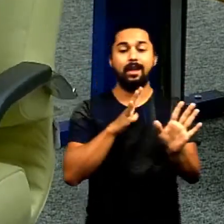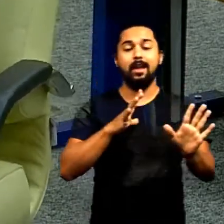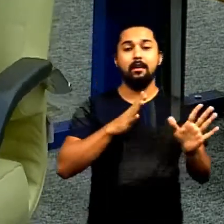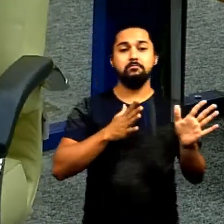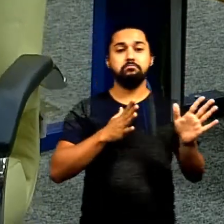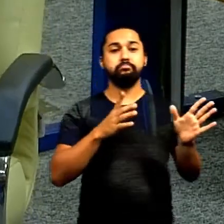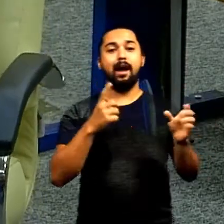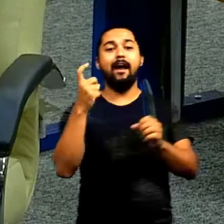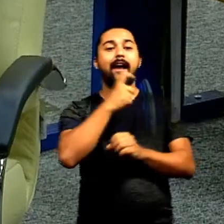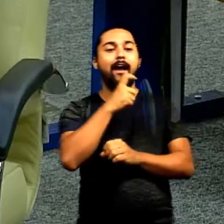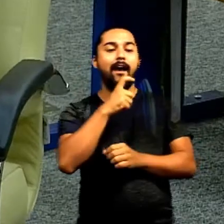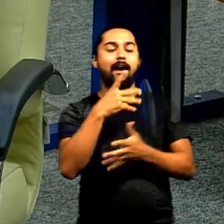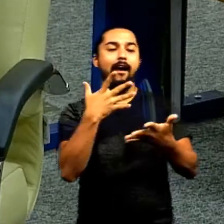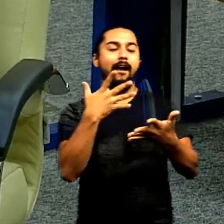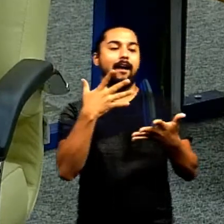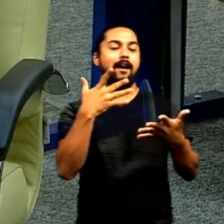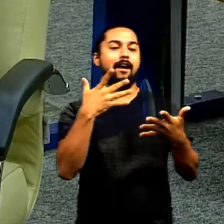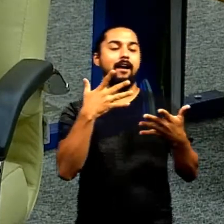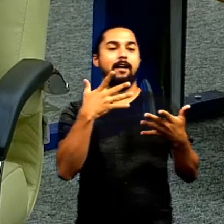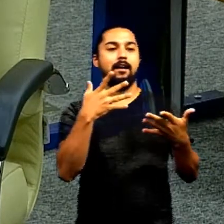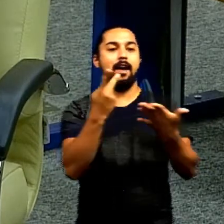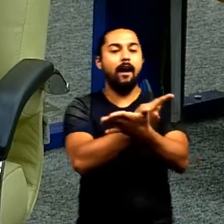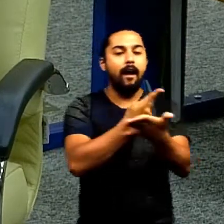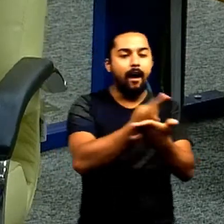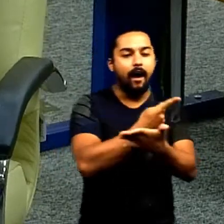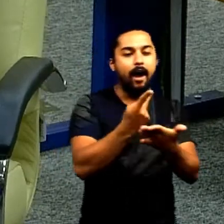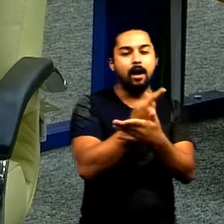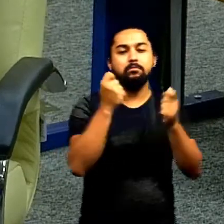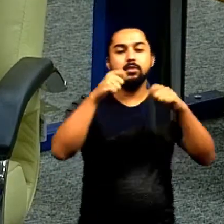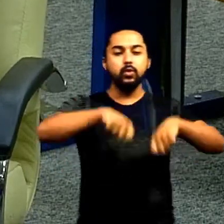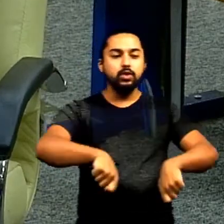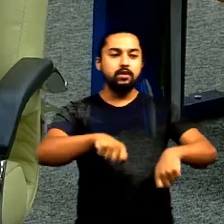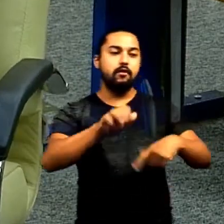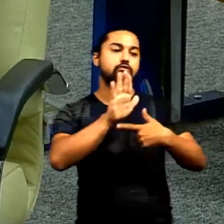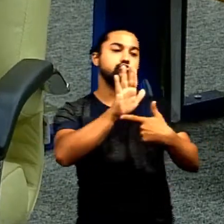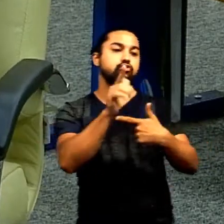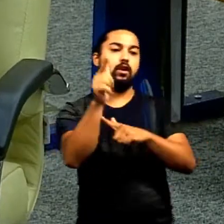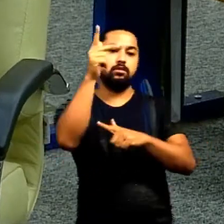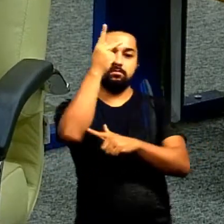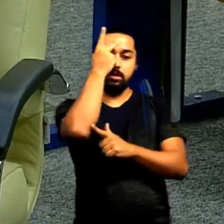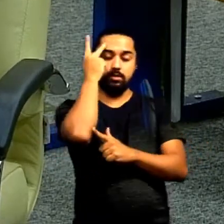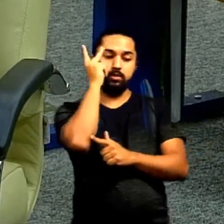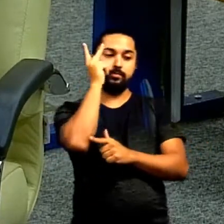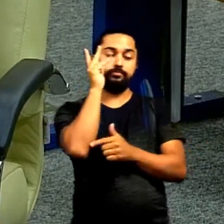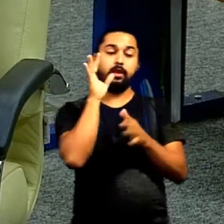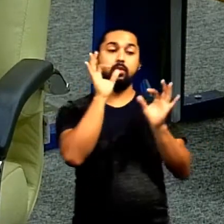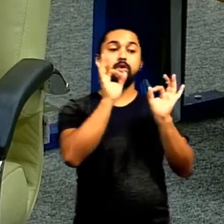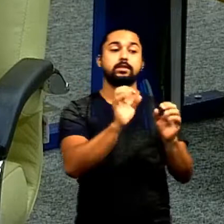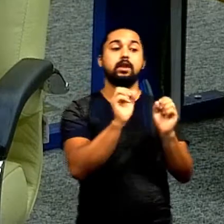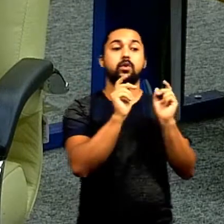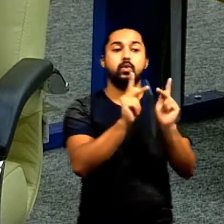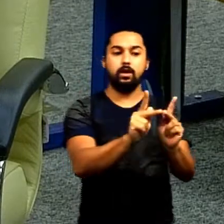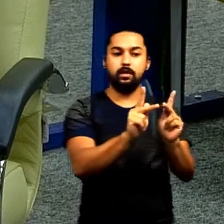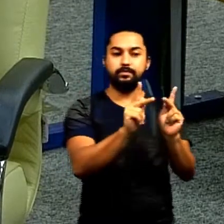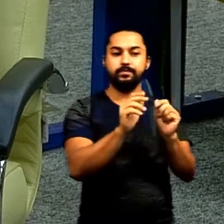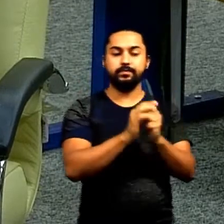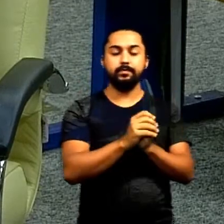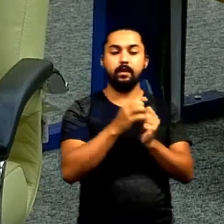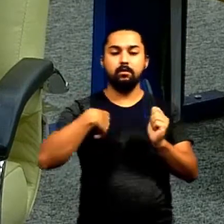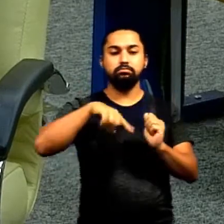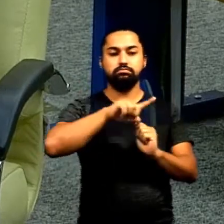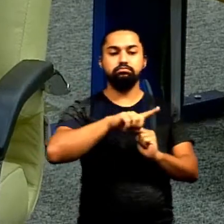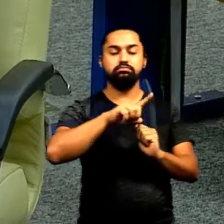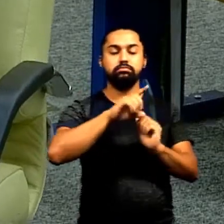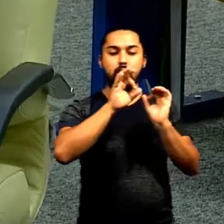envolver em nada errado seu presidente para bem se eu uso o certo tiver condição e eu procuro